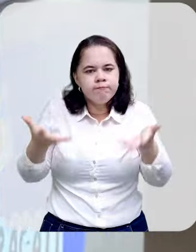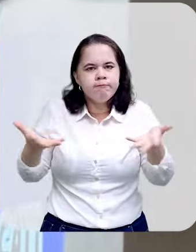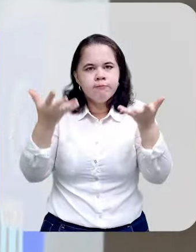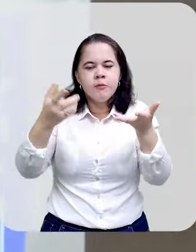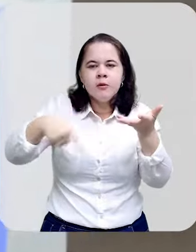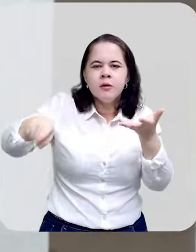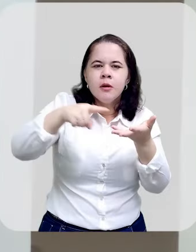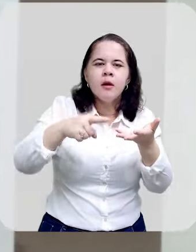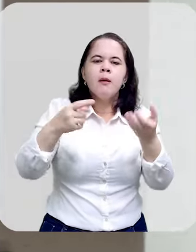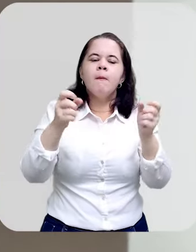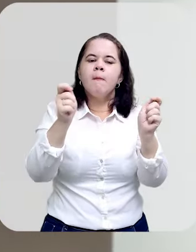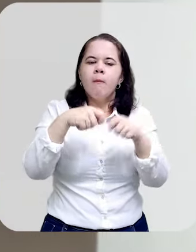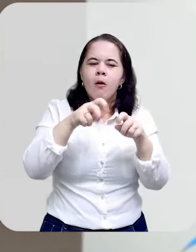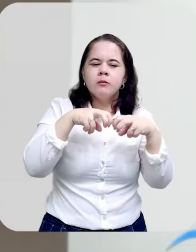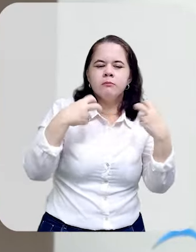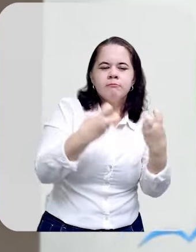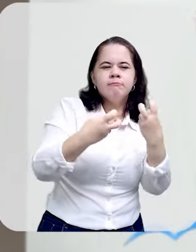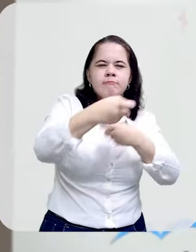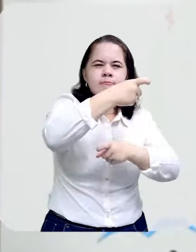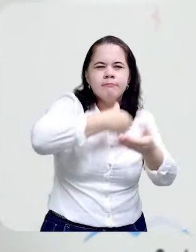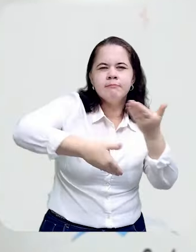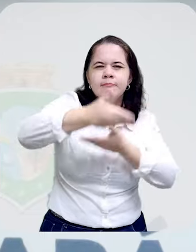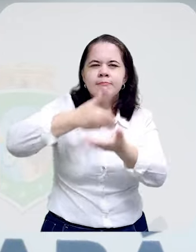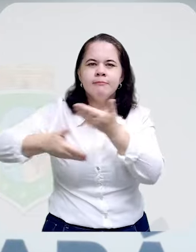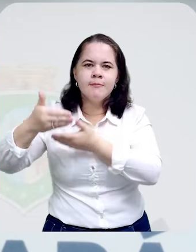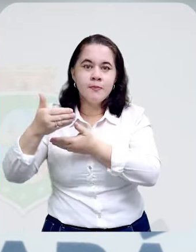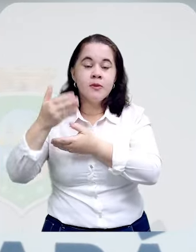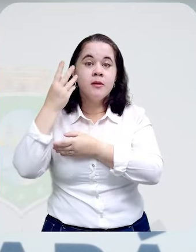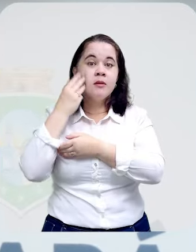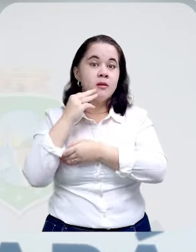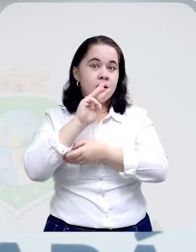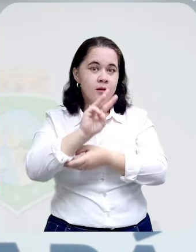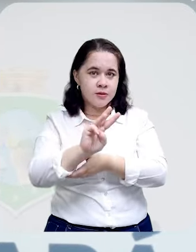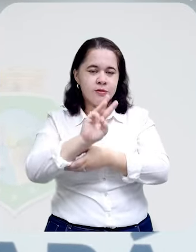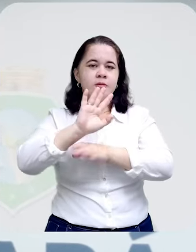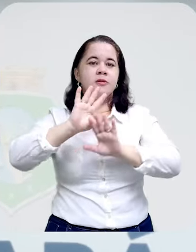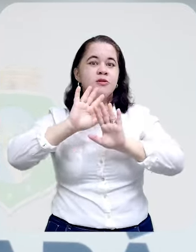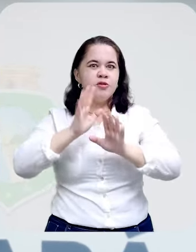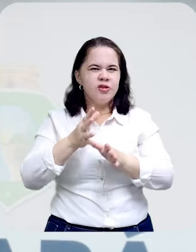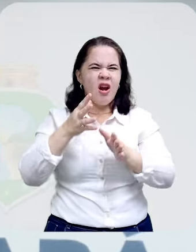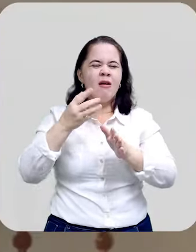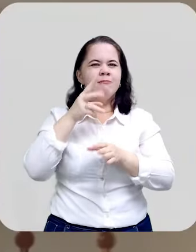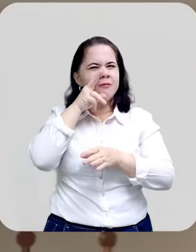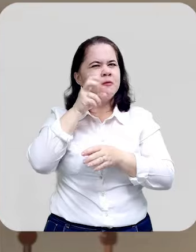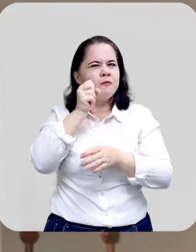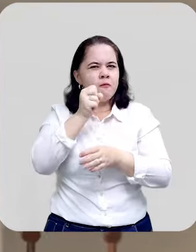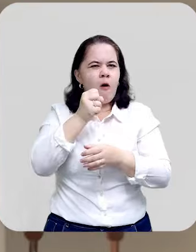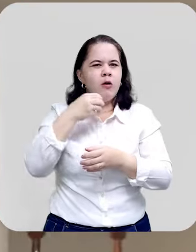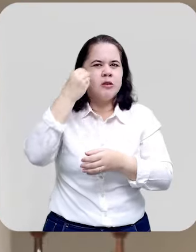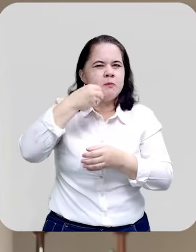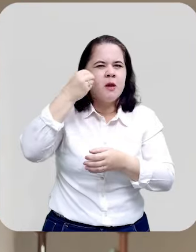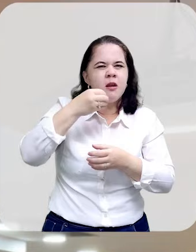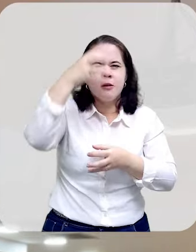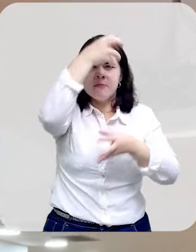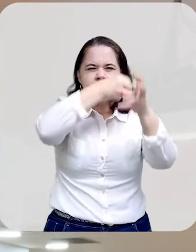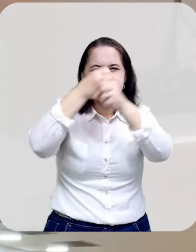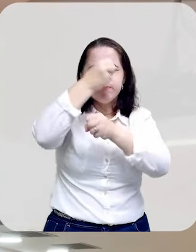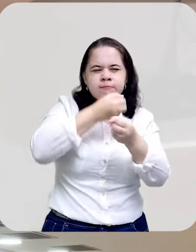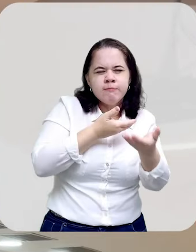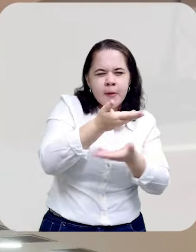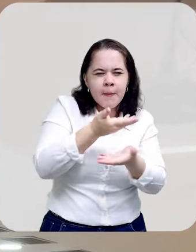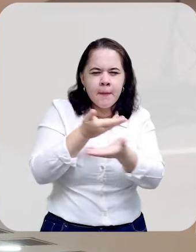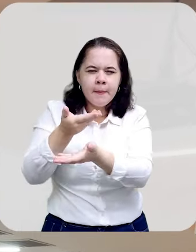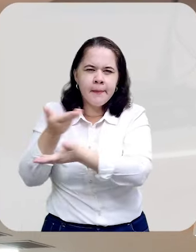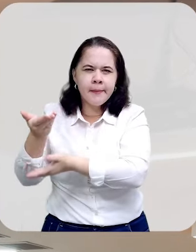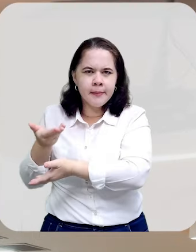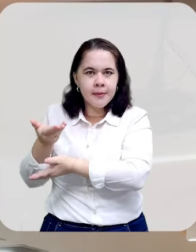incentiva eles a utilizarem linguagens criativas, artísticas. Então esses três dias foram intensos, de